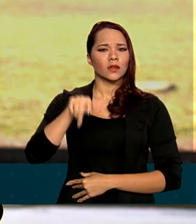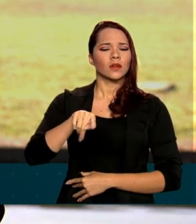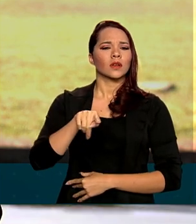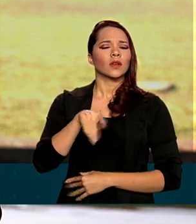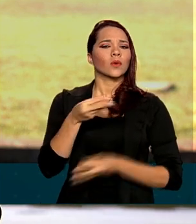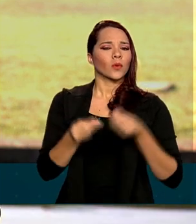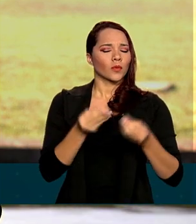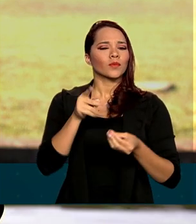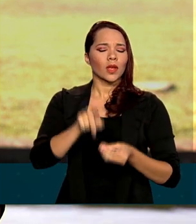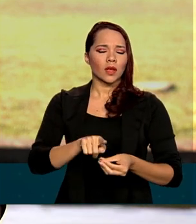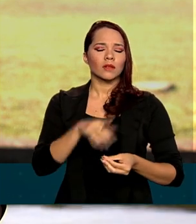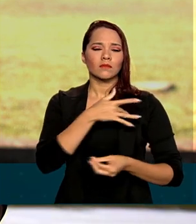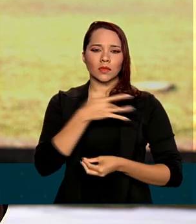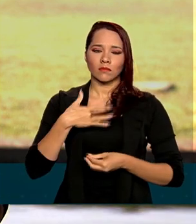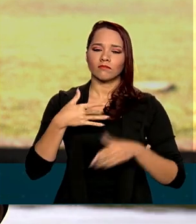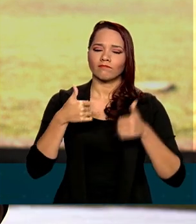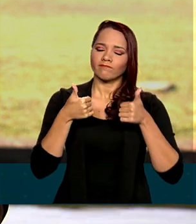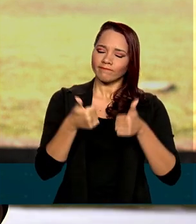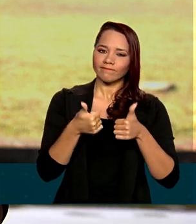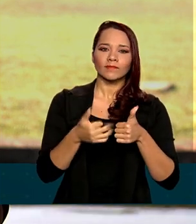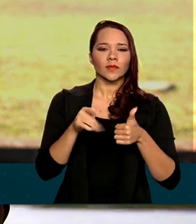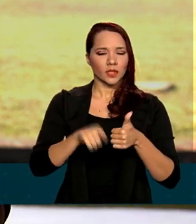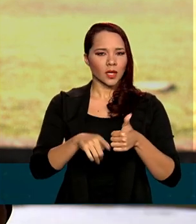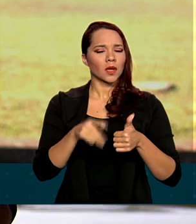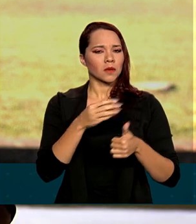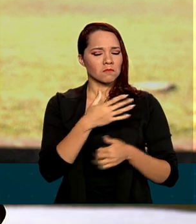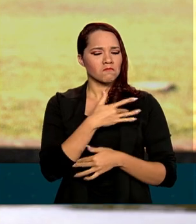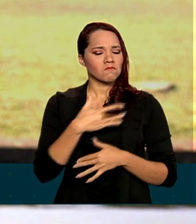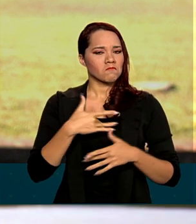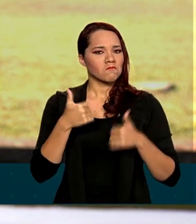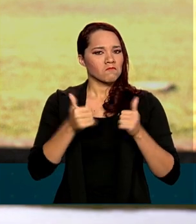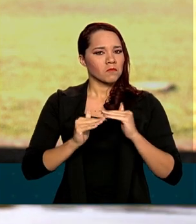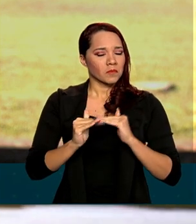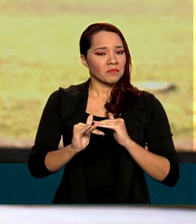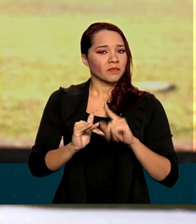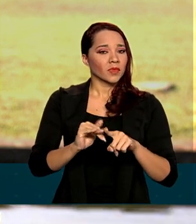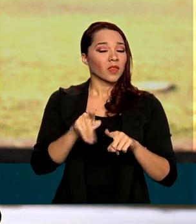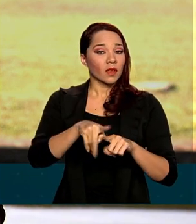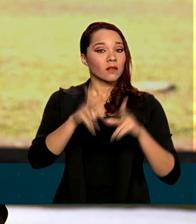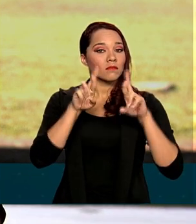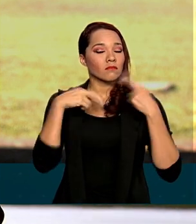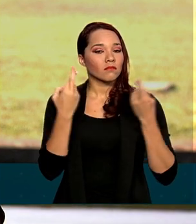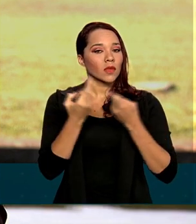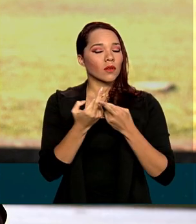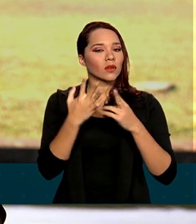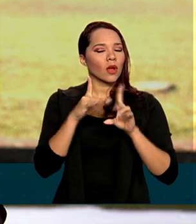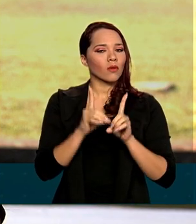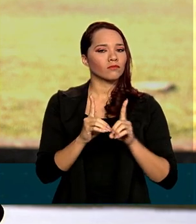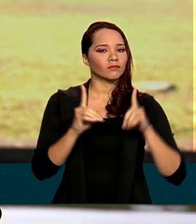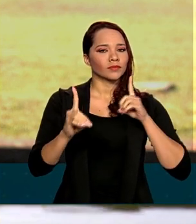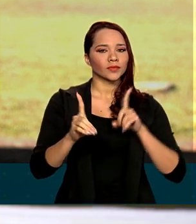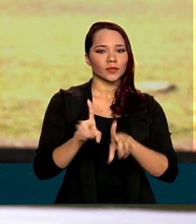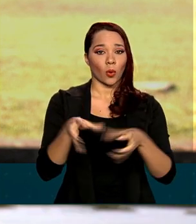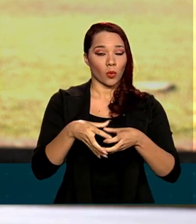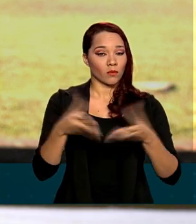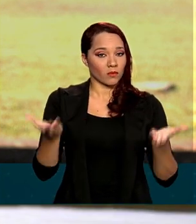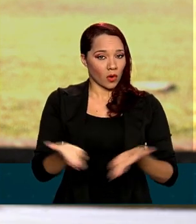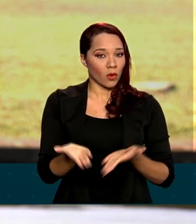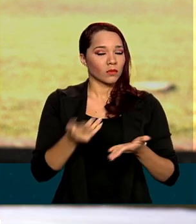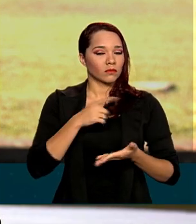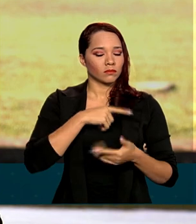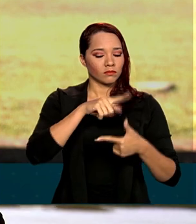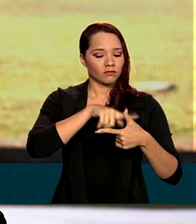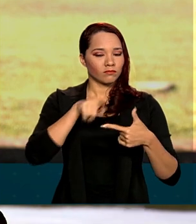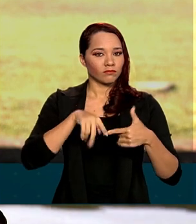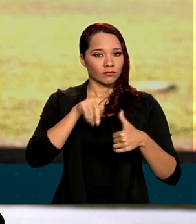presidente é estável, ele está em boas condições de saúde e ele tem feito reuniões à distância com a equipe. Hoje está previsto um